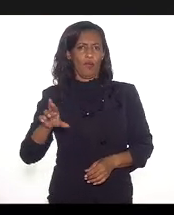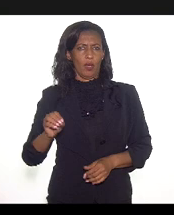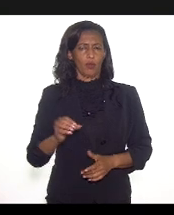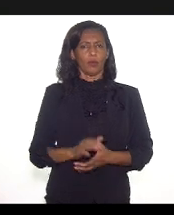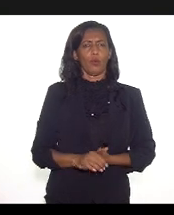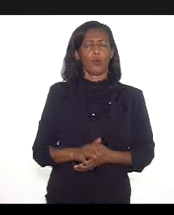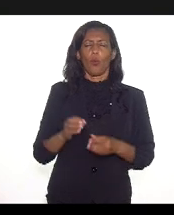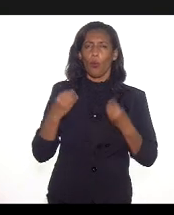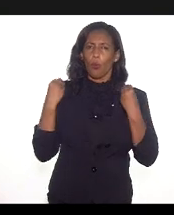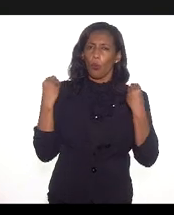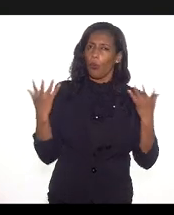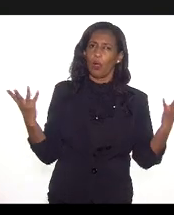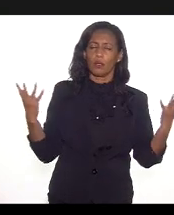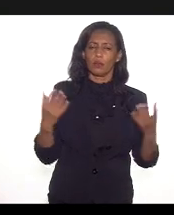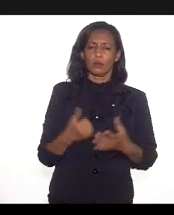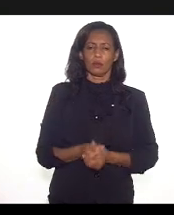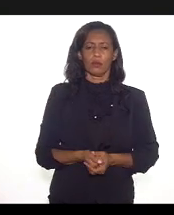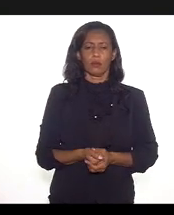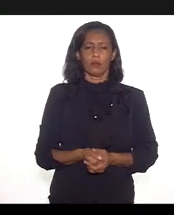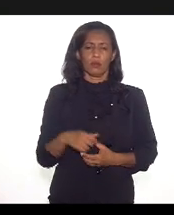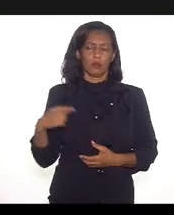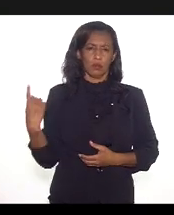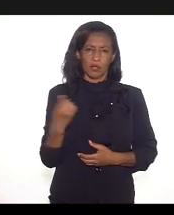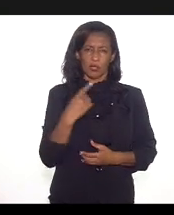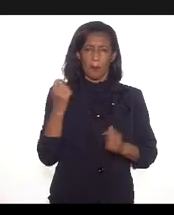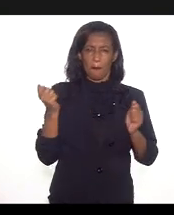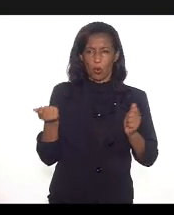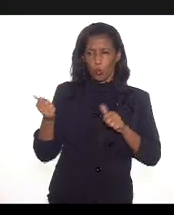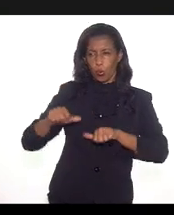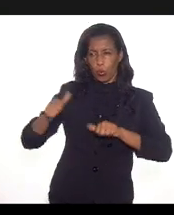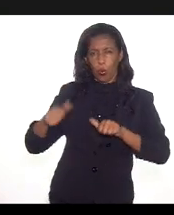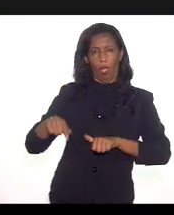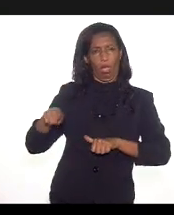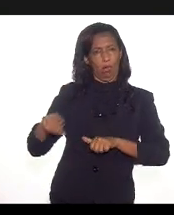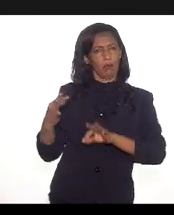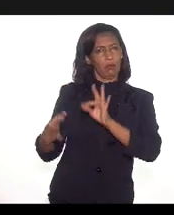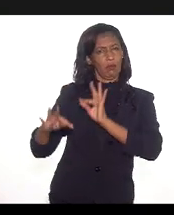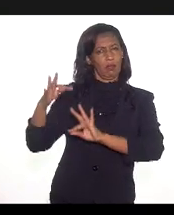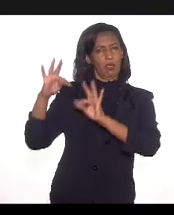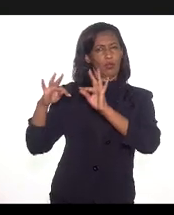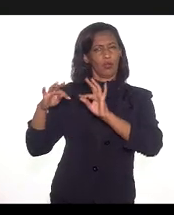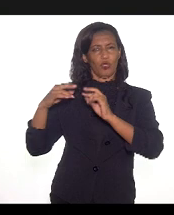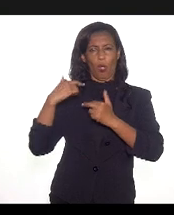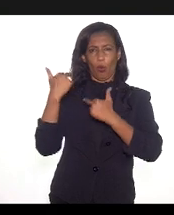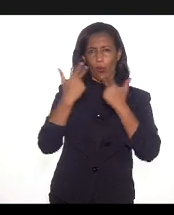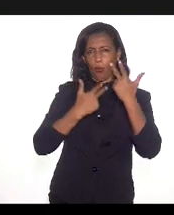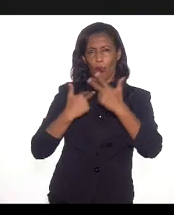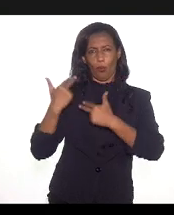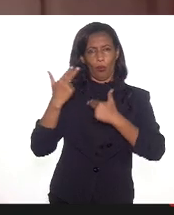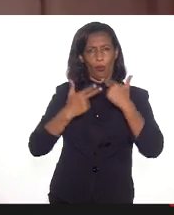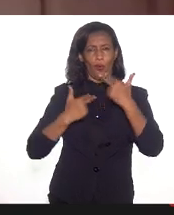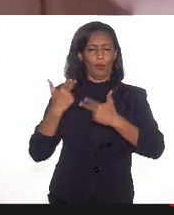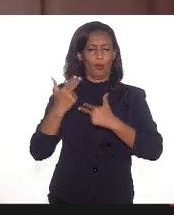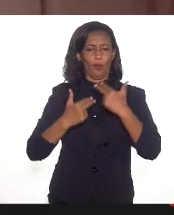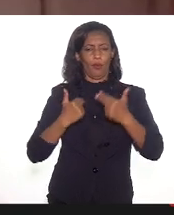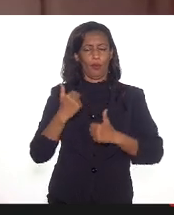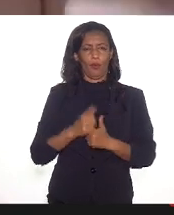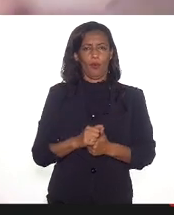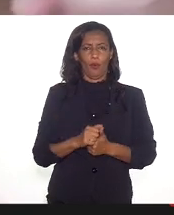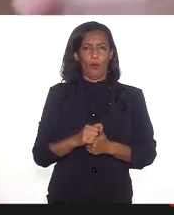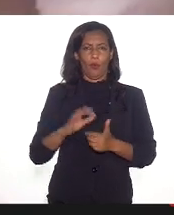quanto a gente pode adequar essas tecnologias, oralidade, o processo de